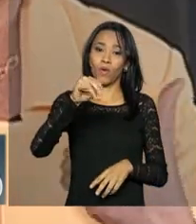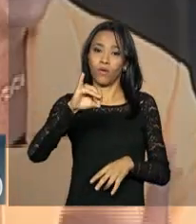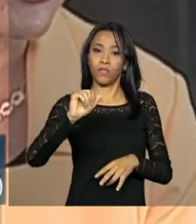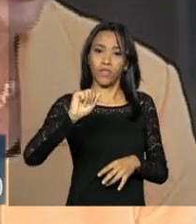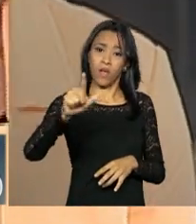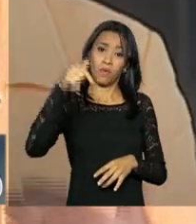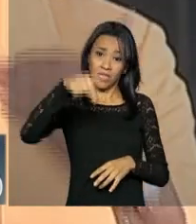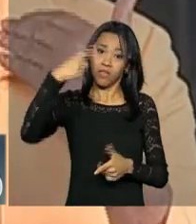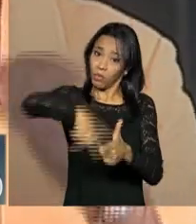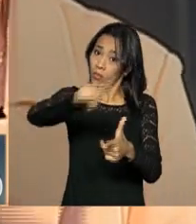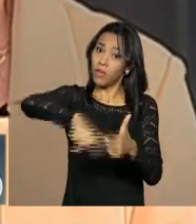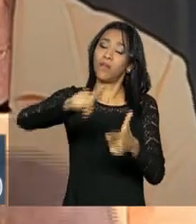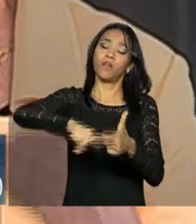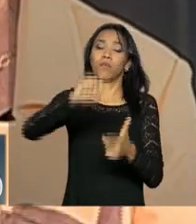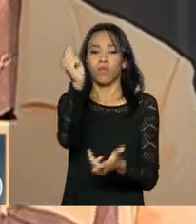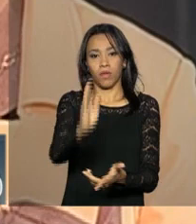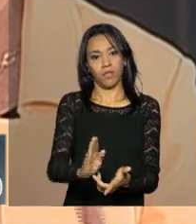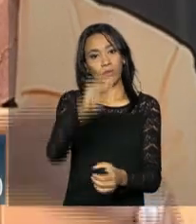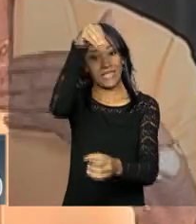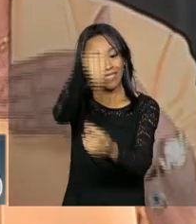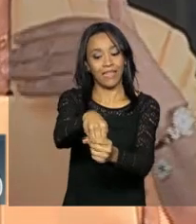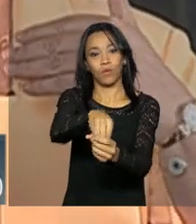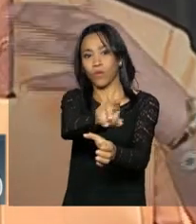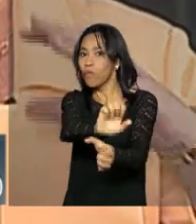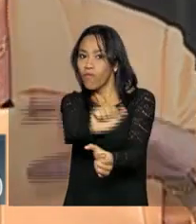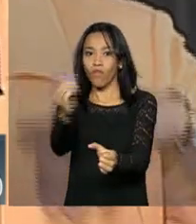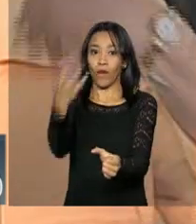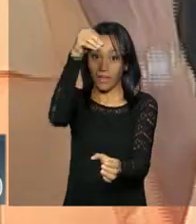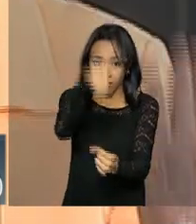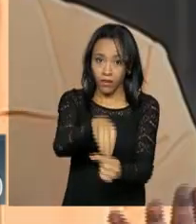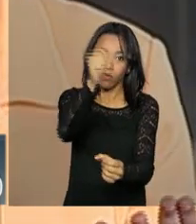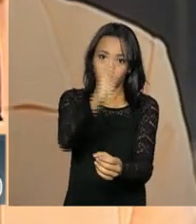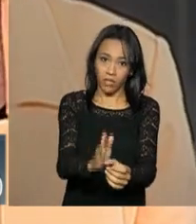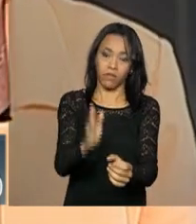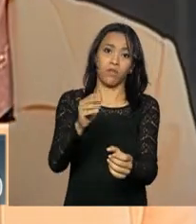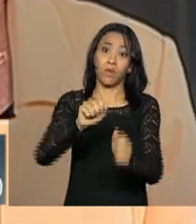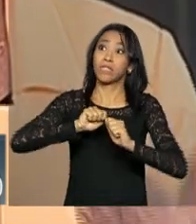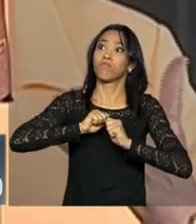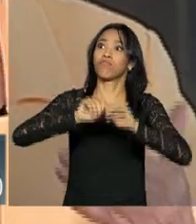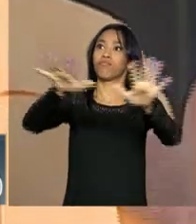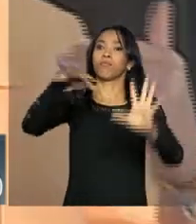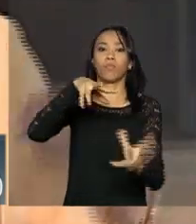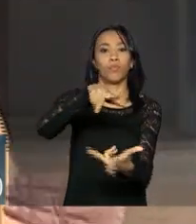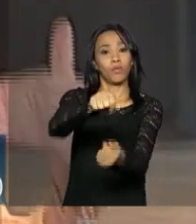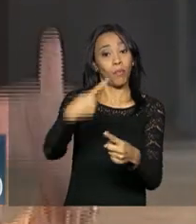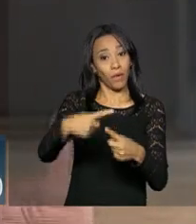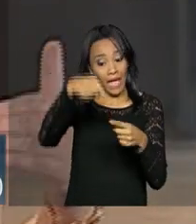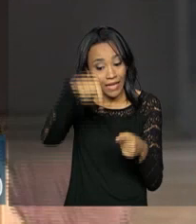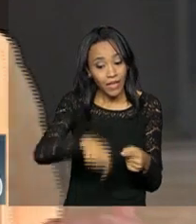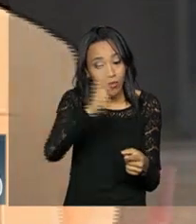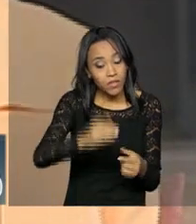internamente, não é externamente. Se vai, se extravasou para o mundo, é porque aqui